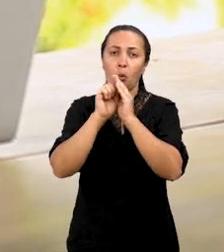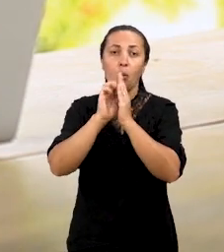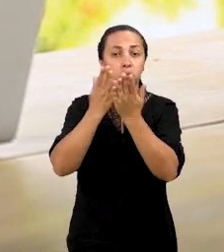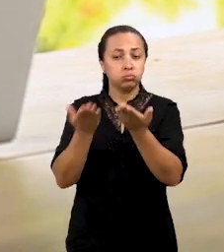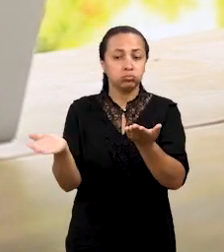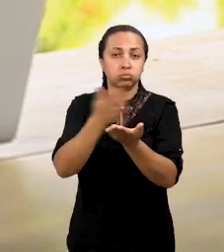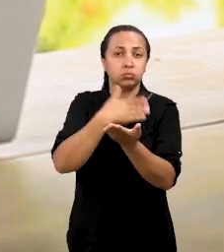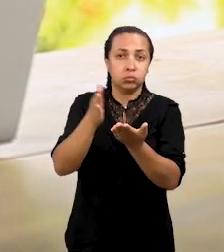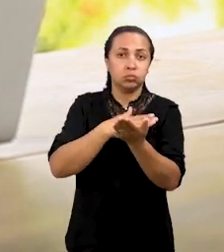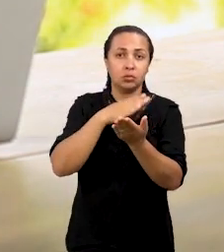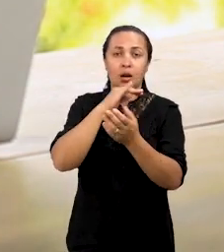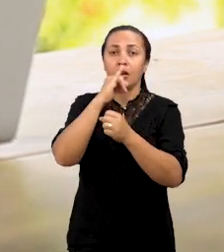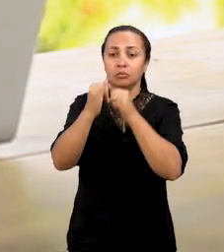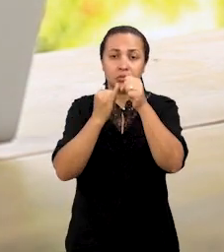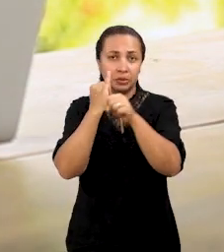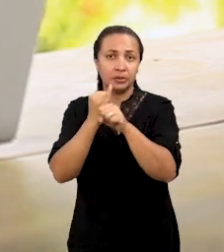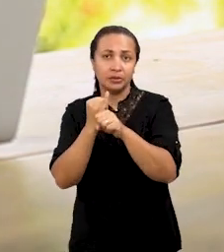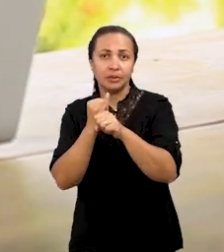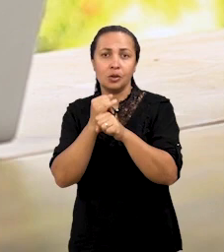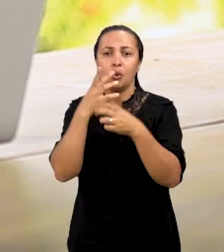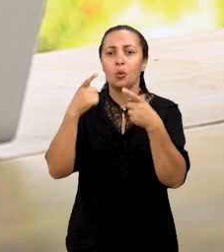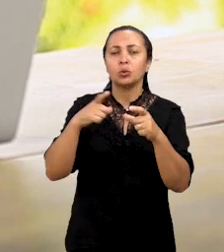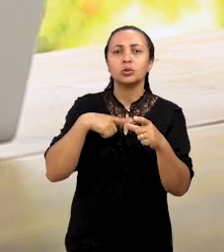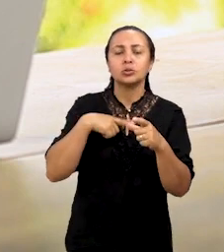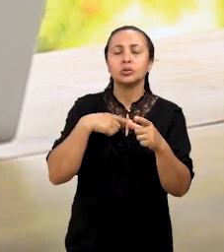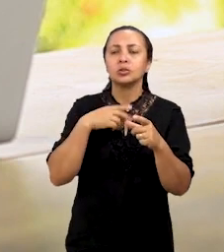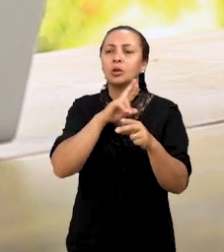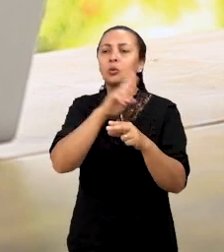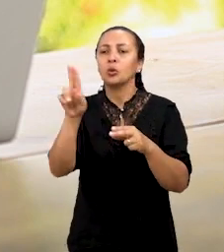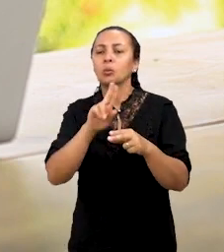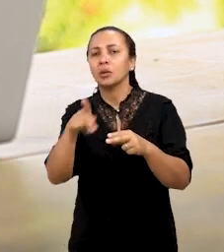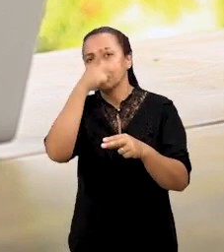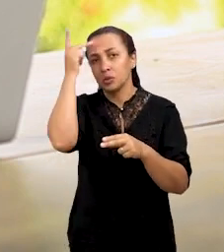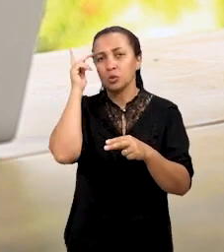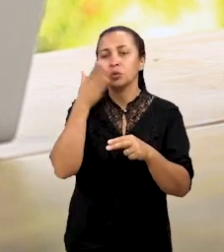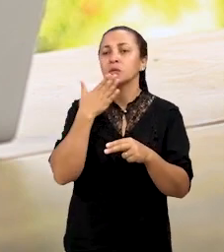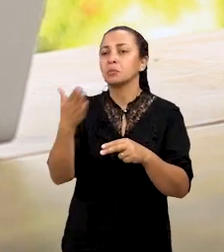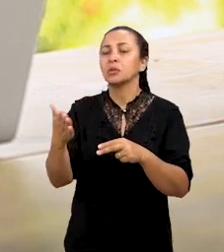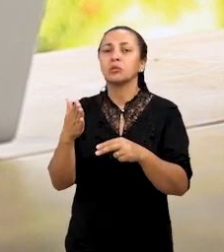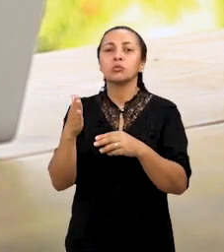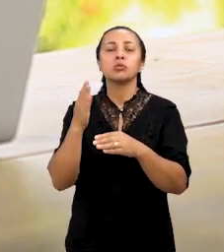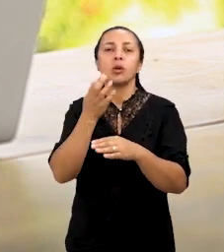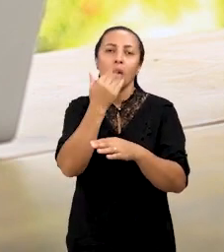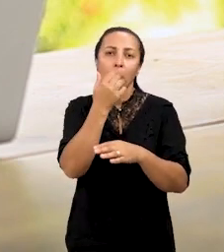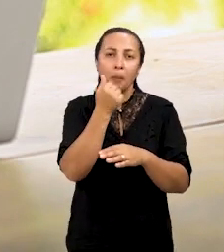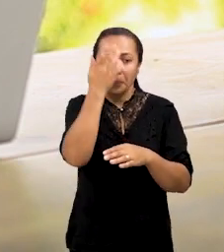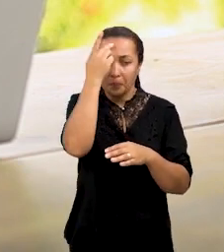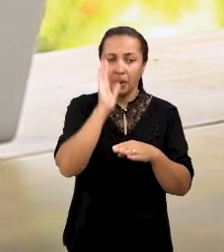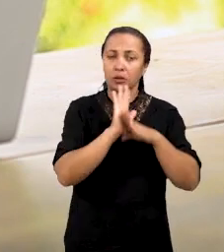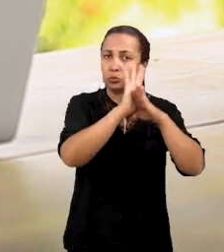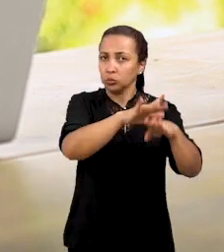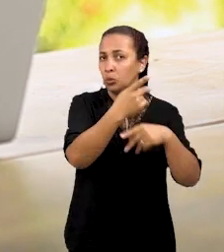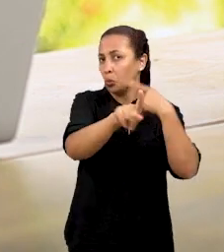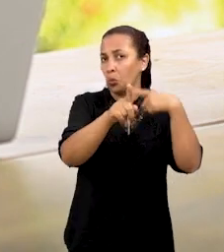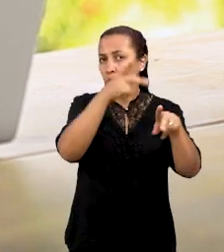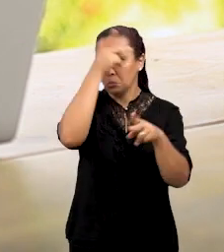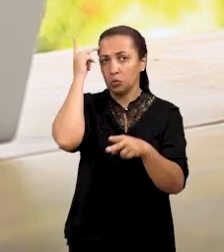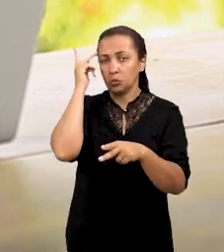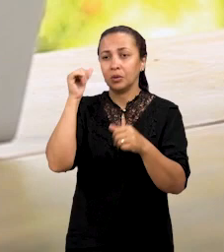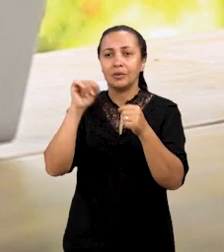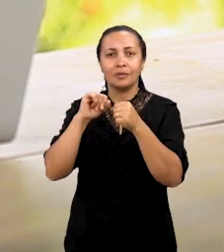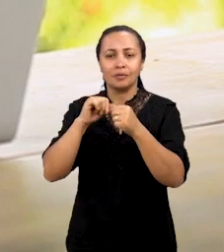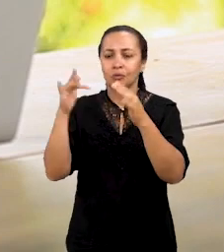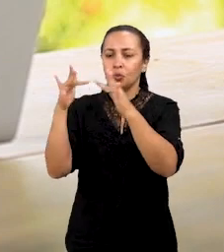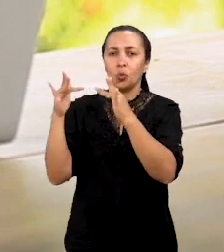matérias de pessoas arrecadando alimentos, alimentos e tinham contato delas e eu fui fazendo